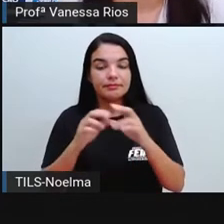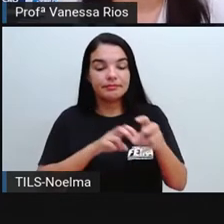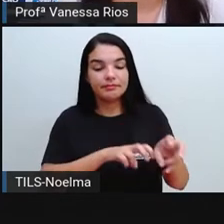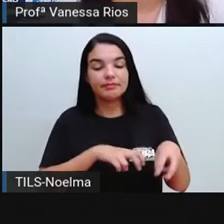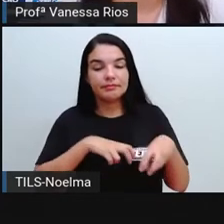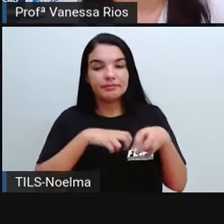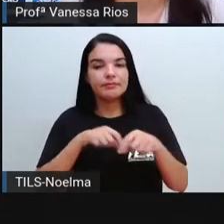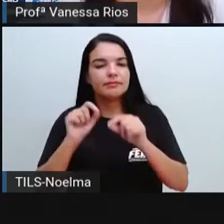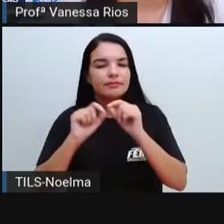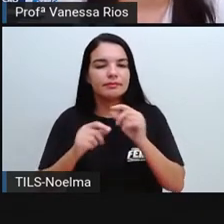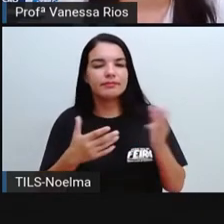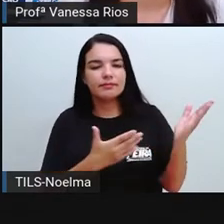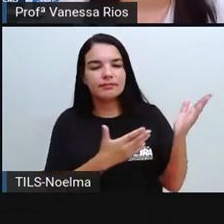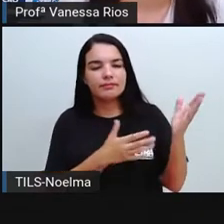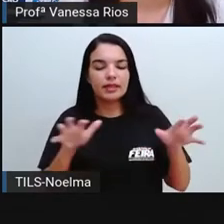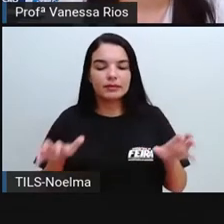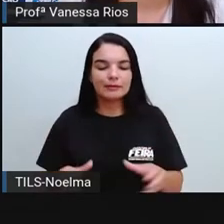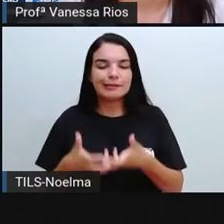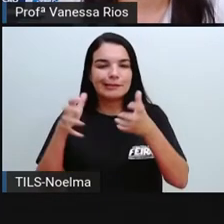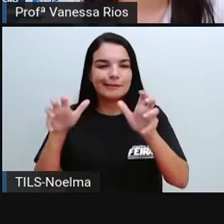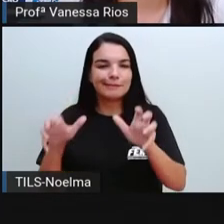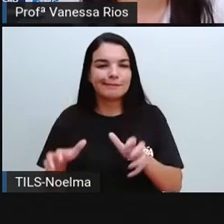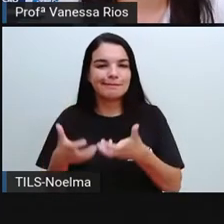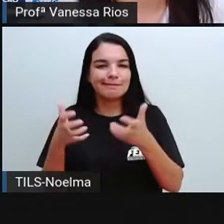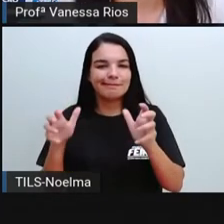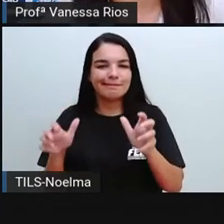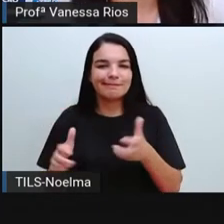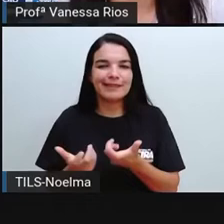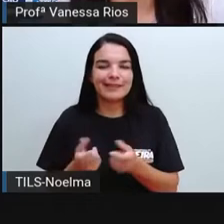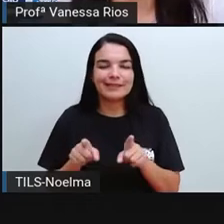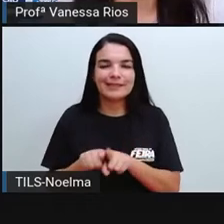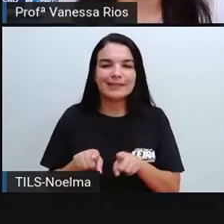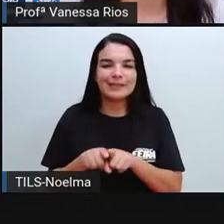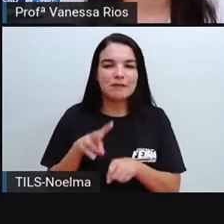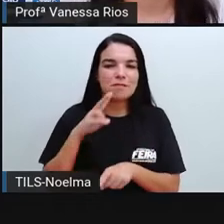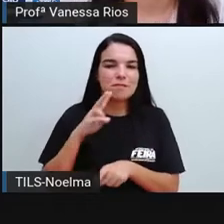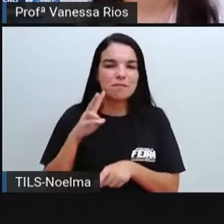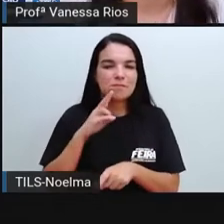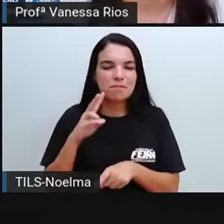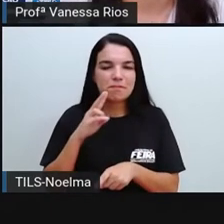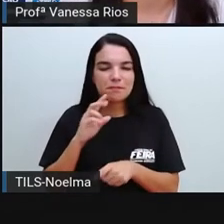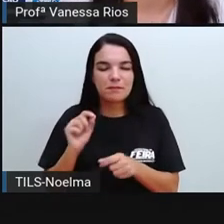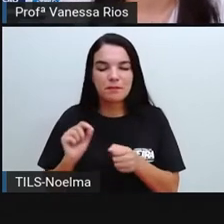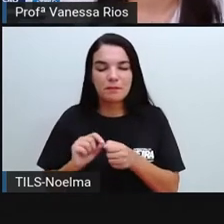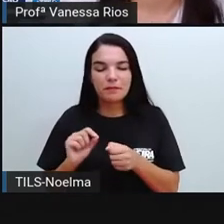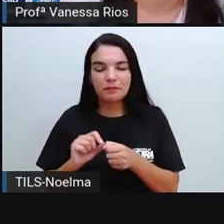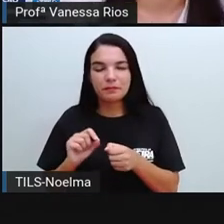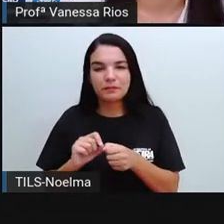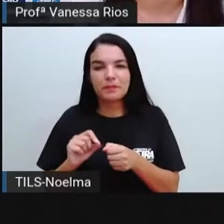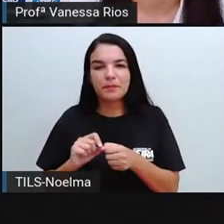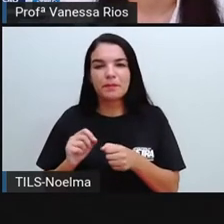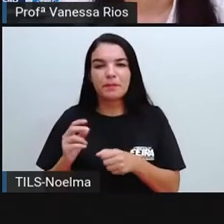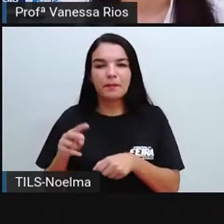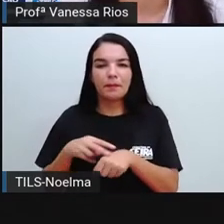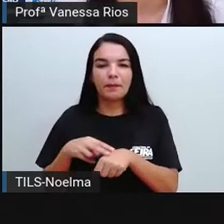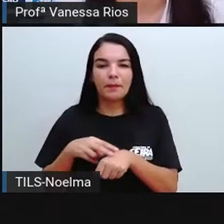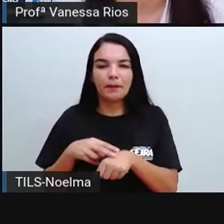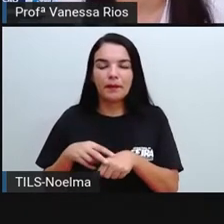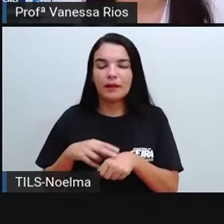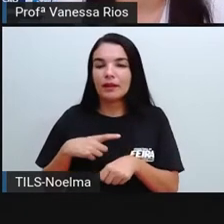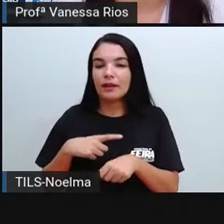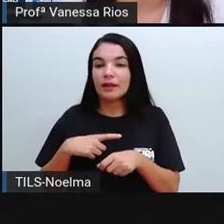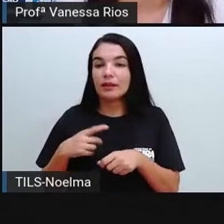o coentro ou e outros legumes que são produzidos em hortas e outras hortaliças também